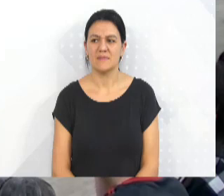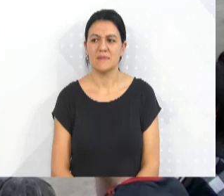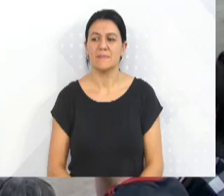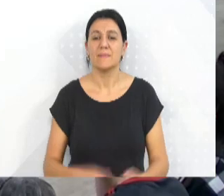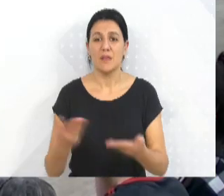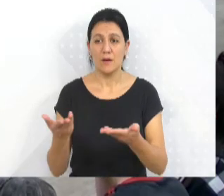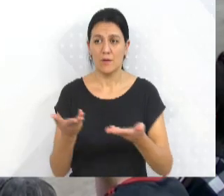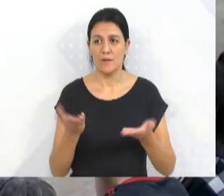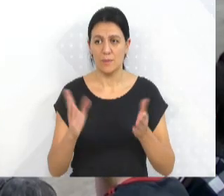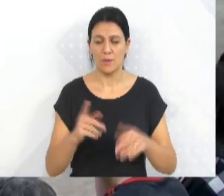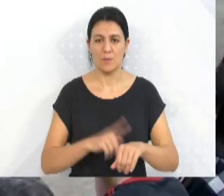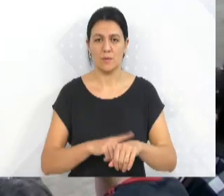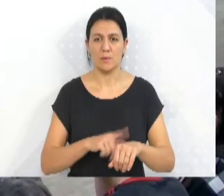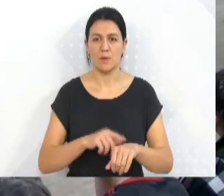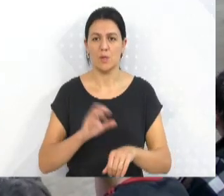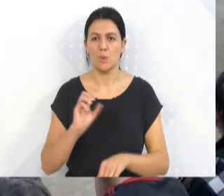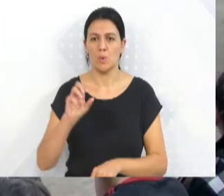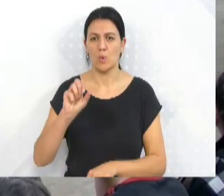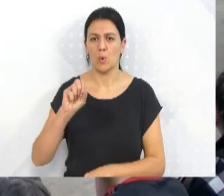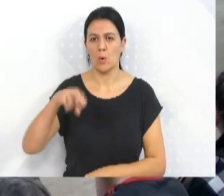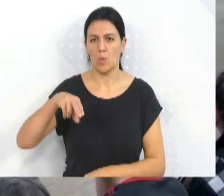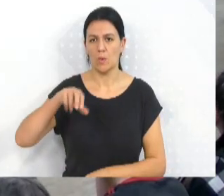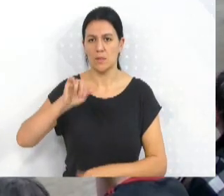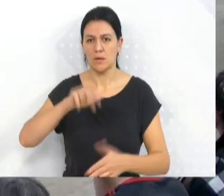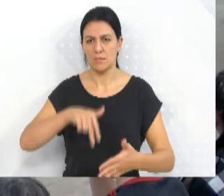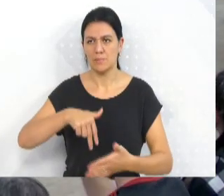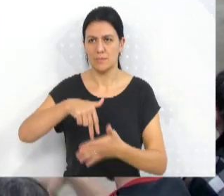Convidamos, neste momento, o senhor Osnir Schmidt